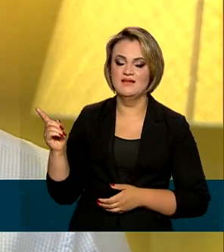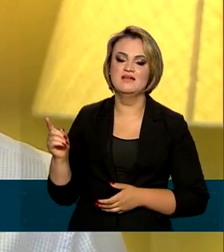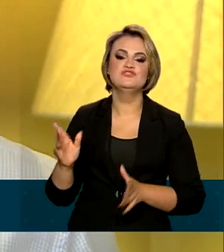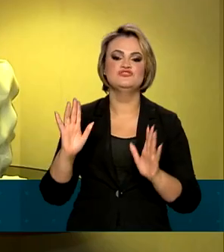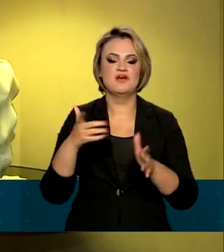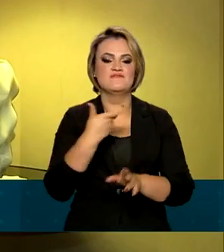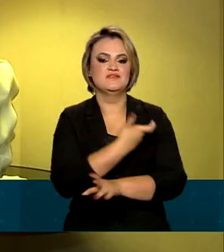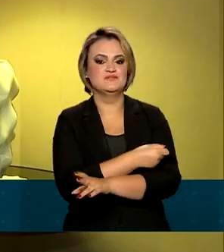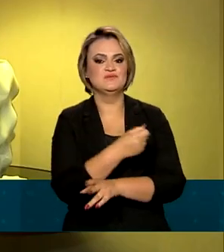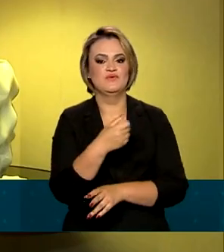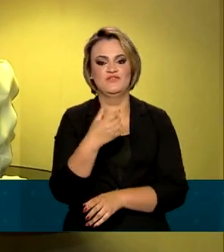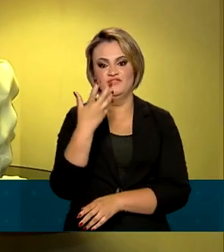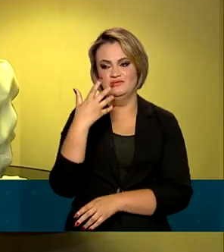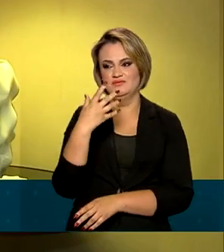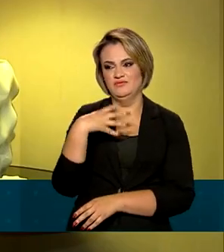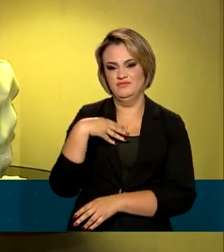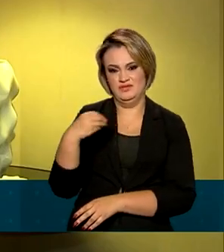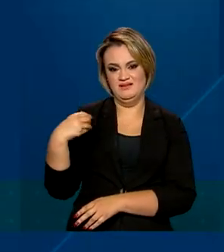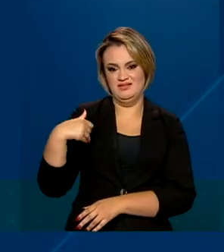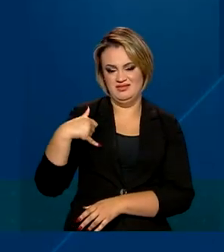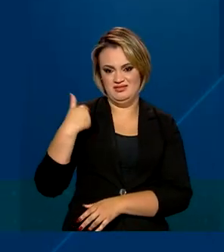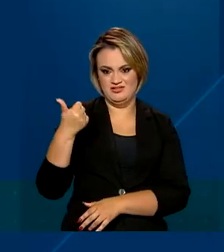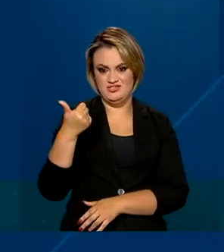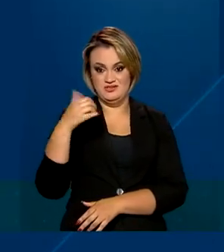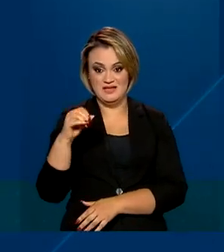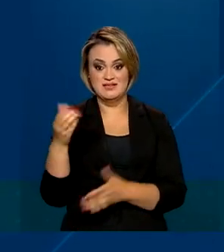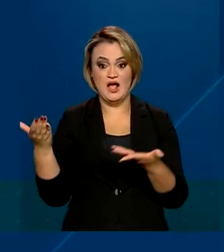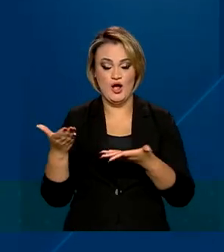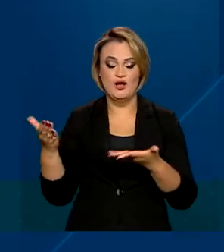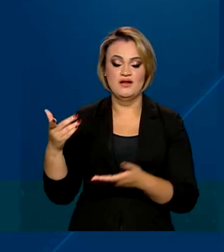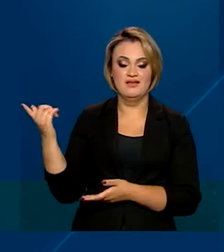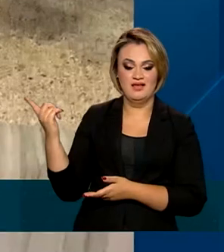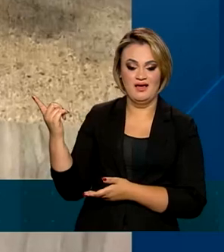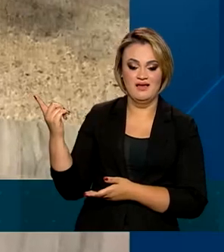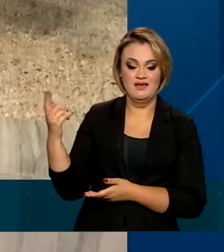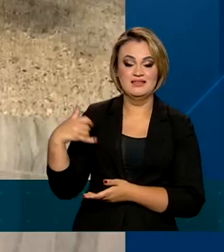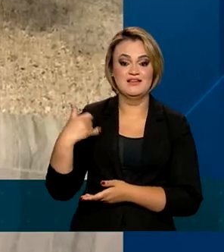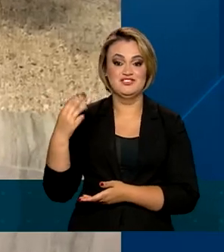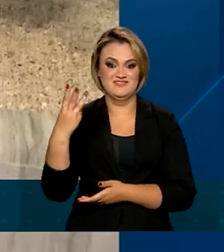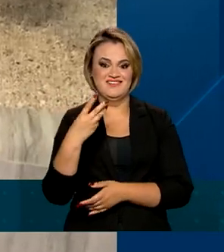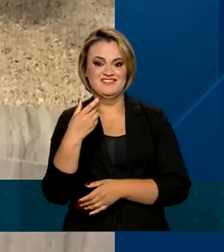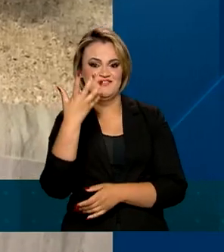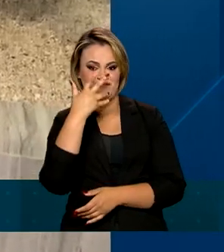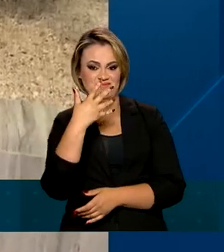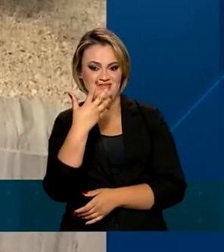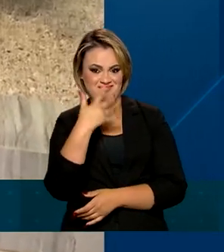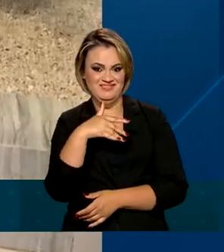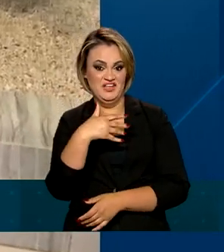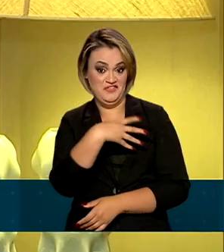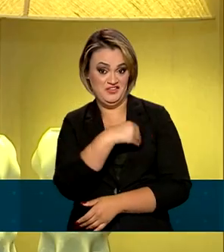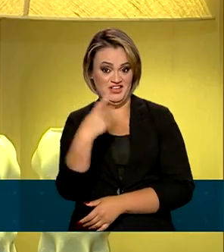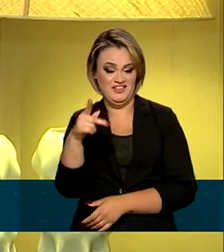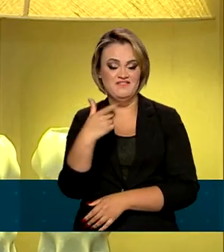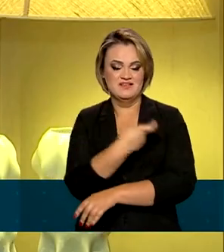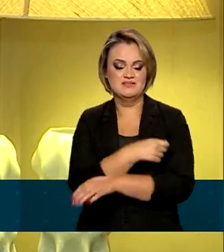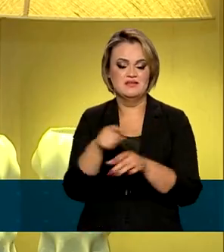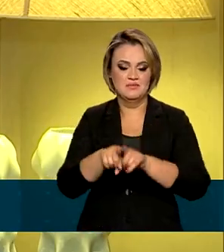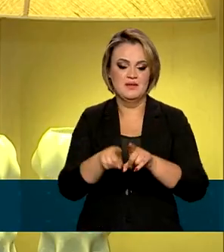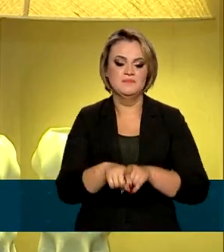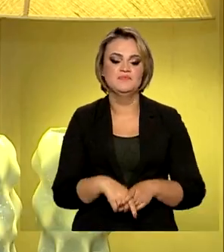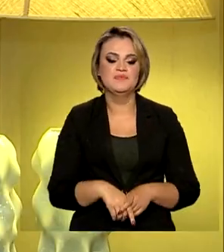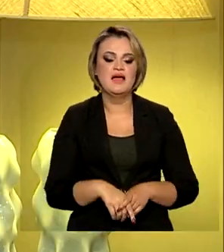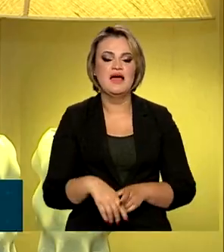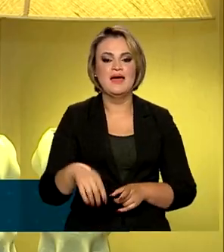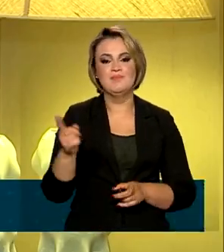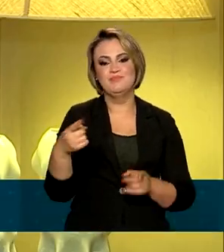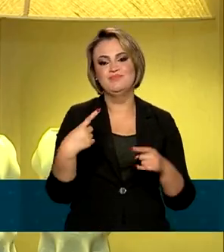vacinou a filha mais velha, de 10 anos, agora pretende levar a Júlia, que tem 3, para tomar o imunizante. Para estar em ambiente escolar,